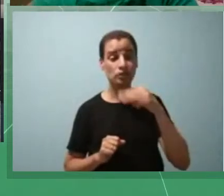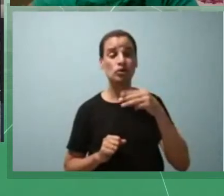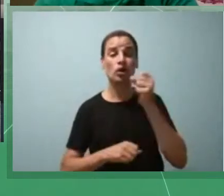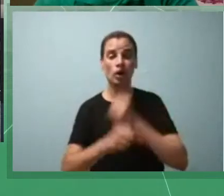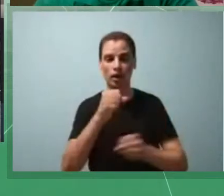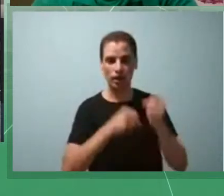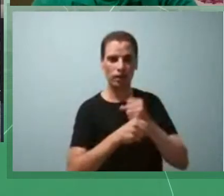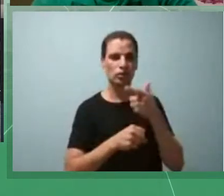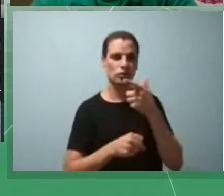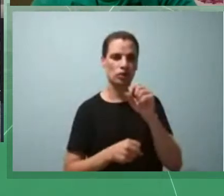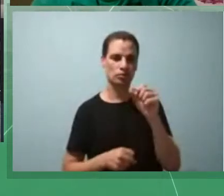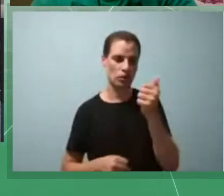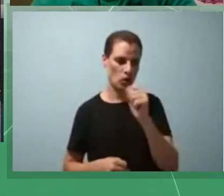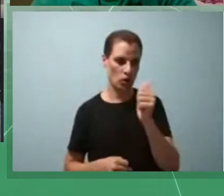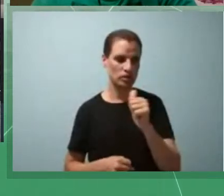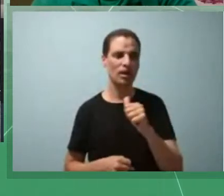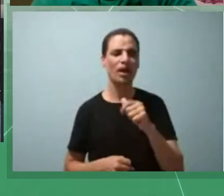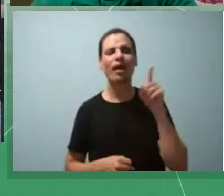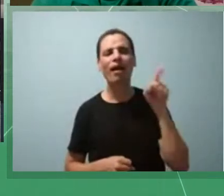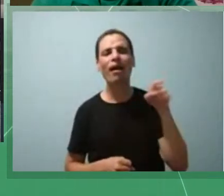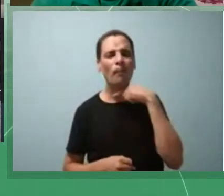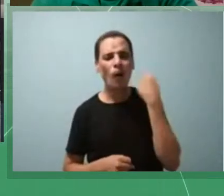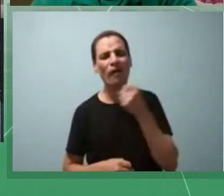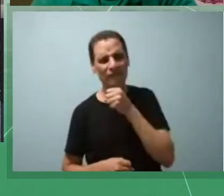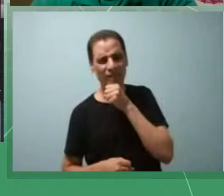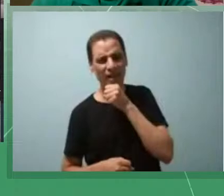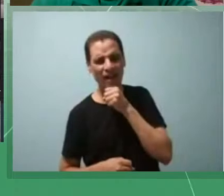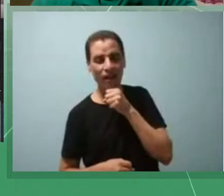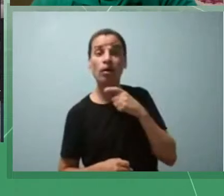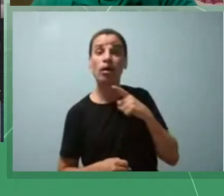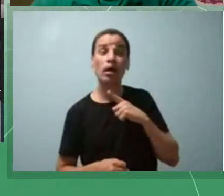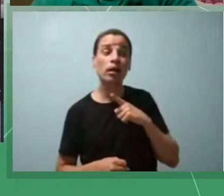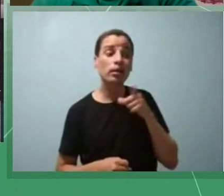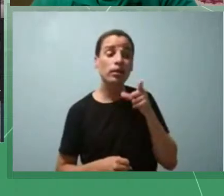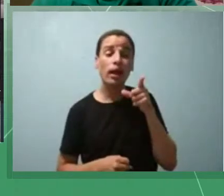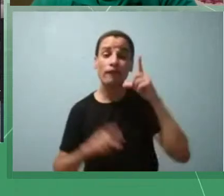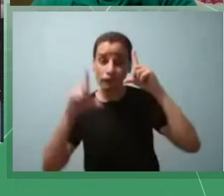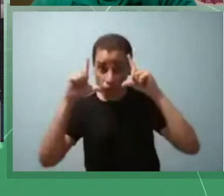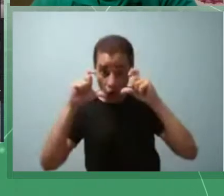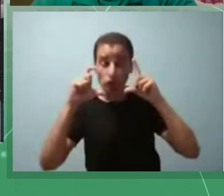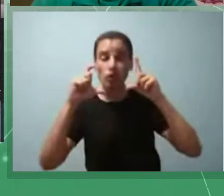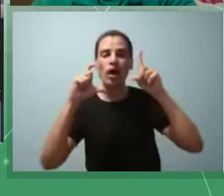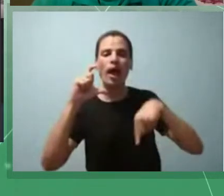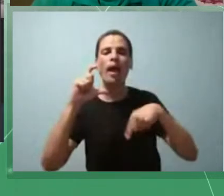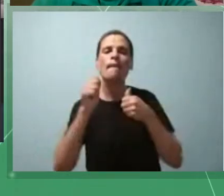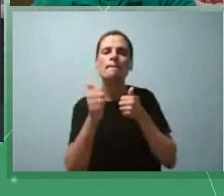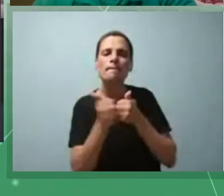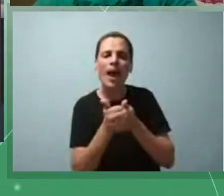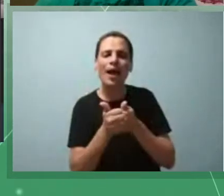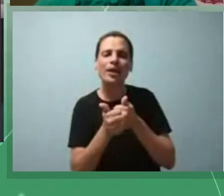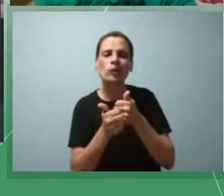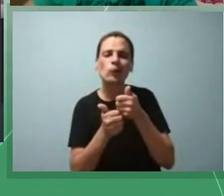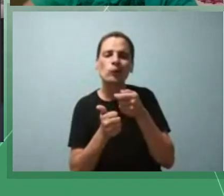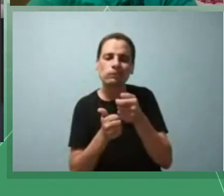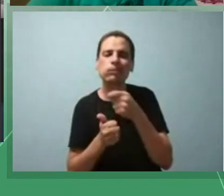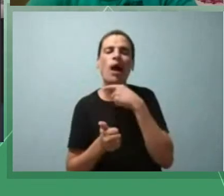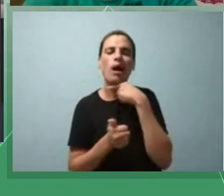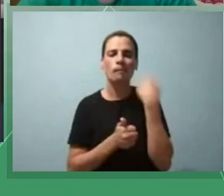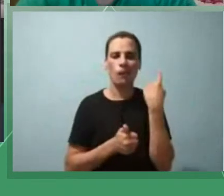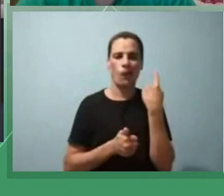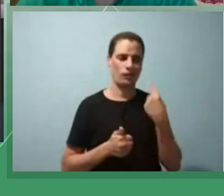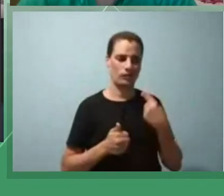morreu bem velhinho essa aqui é uma foto dele bem próxima da data do seu falecimento então vamos lá pessoal